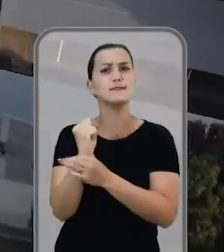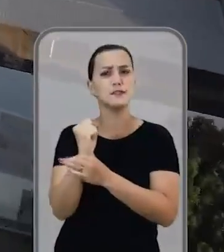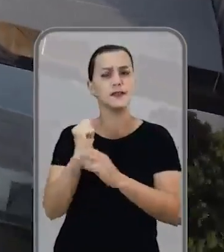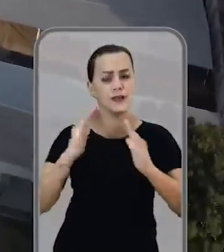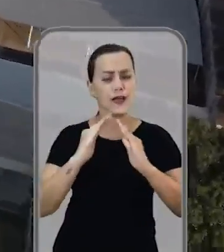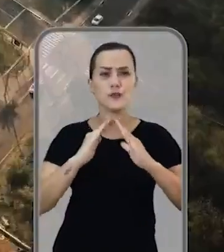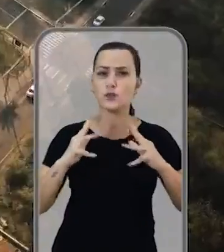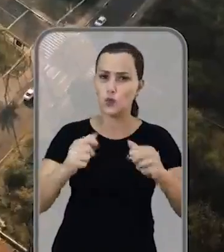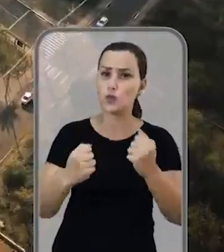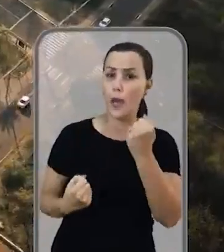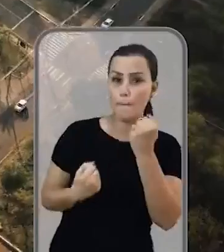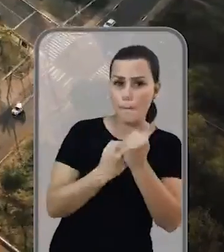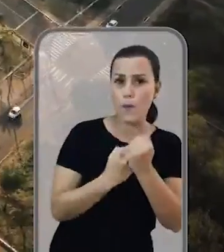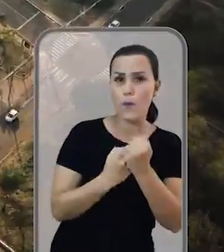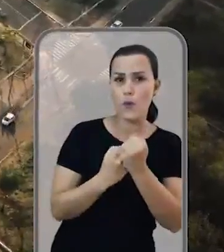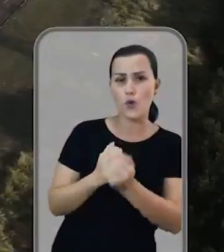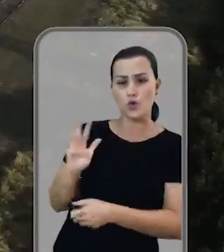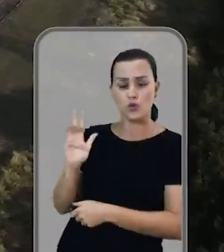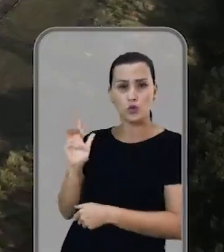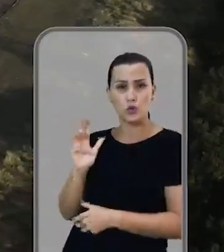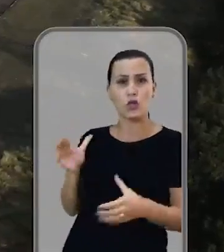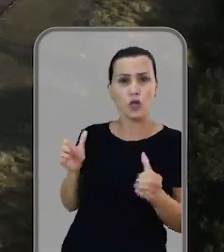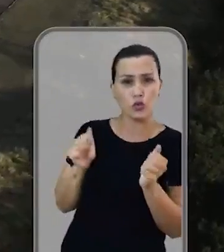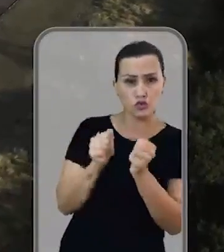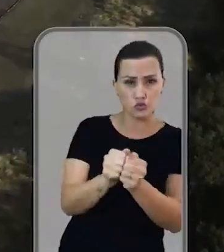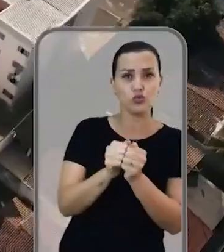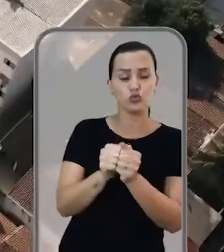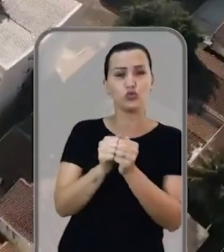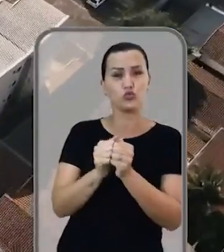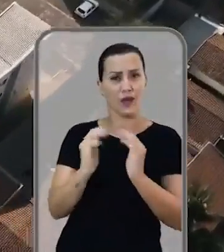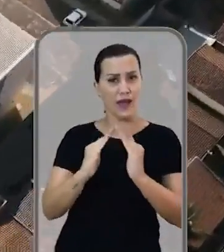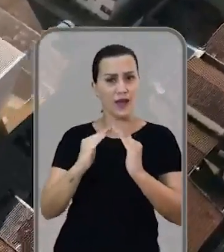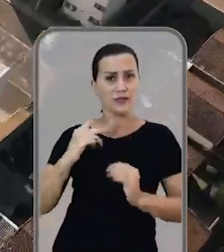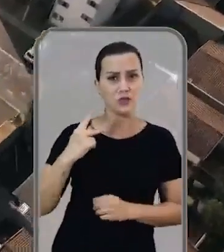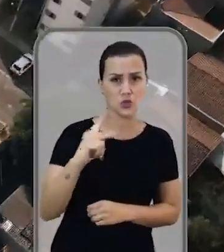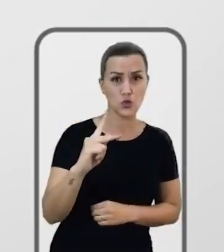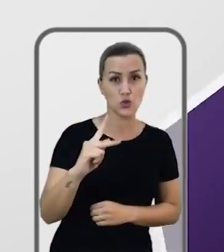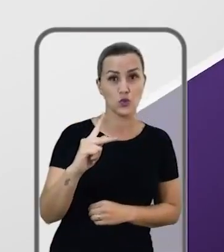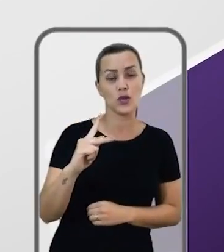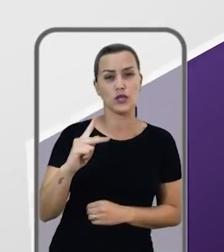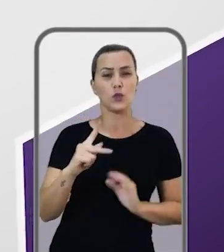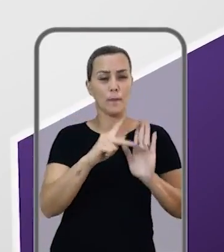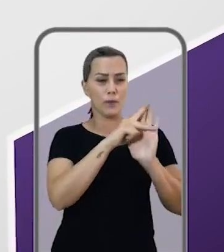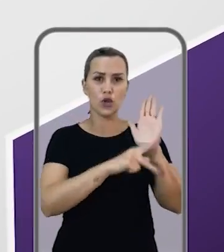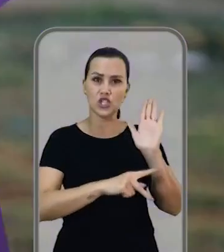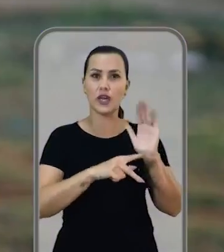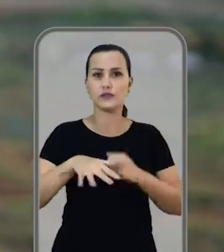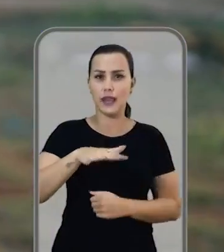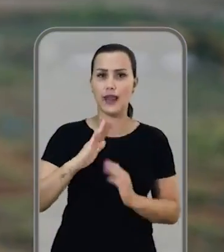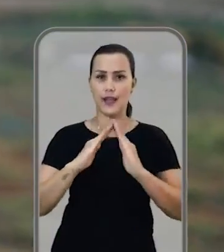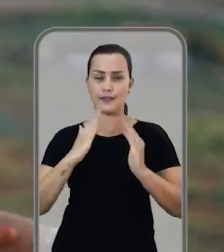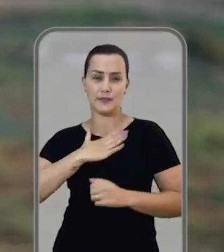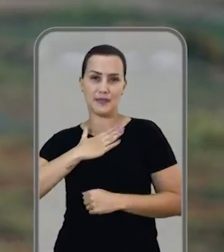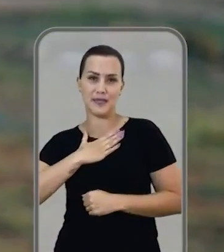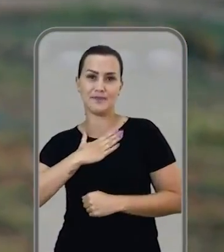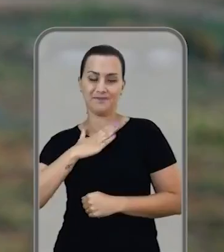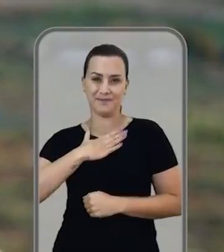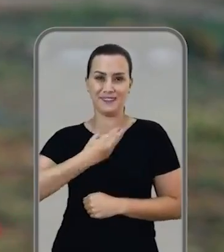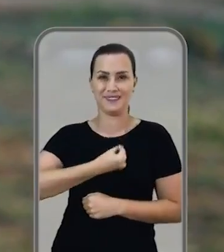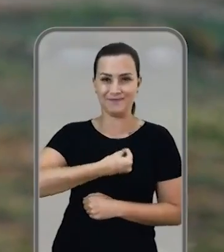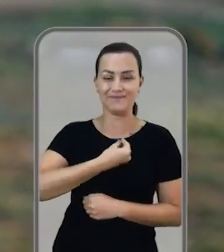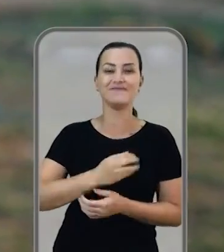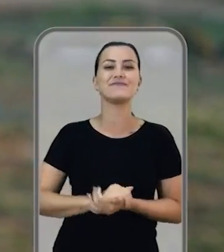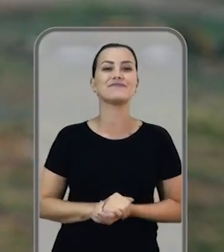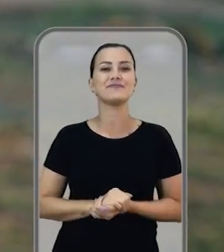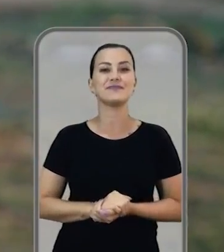governo Lula, pra garantir o seu cantinho pelo Minha Casa Minha Vida. Tudo isso sem deixar de